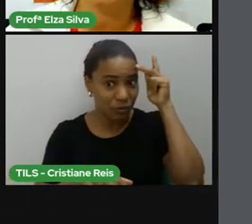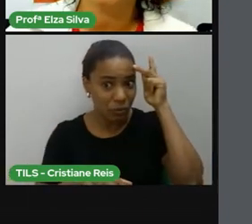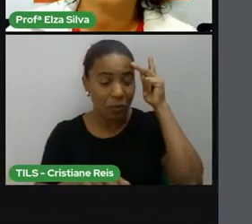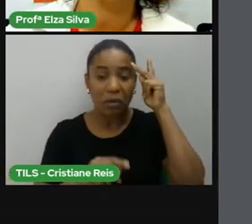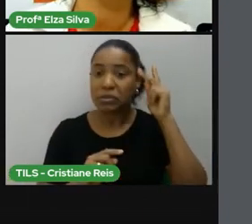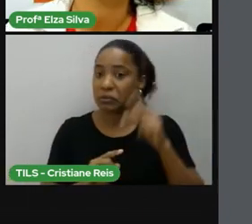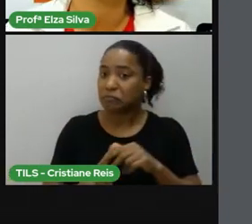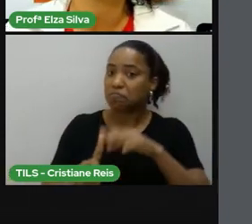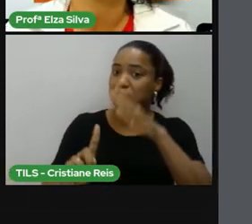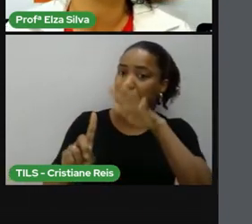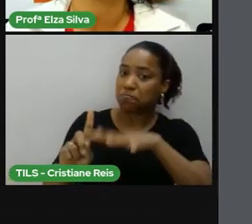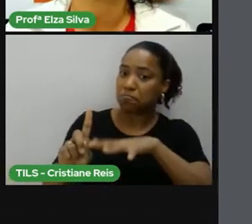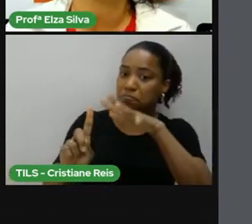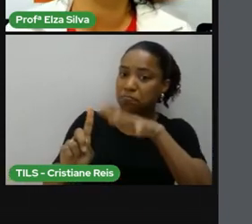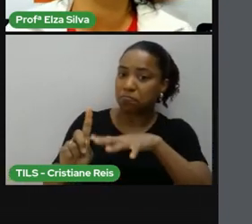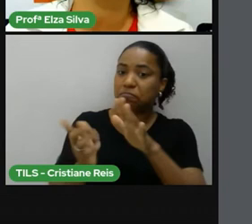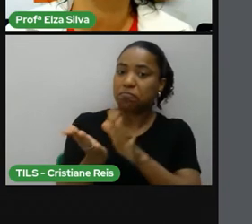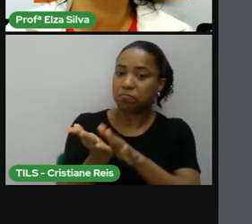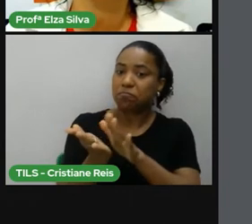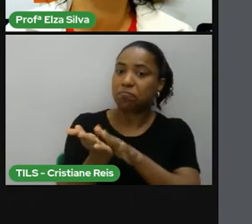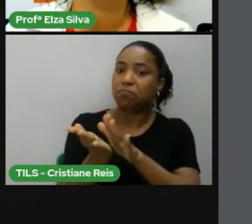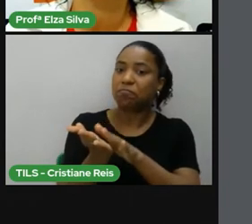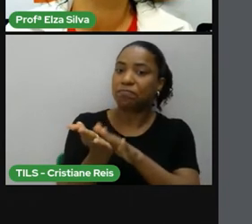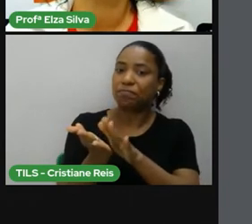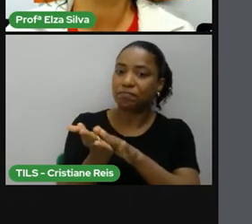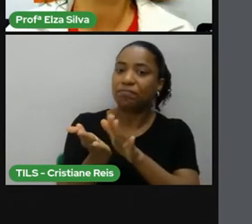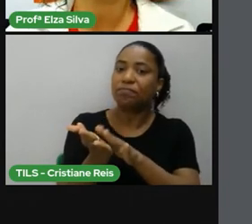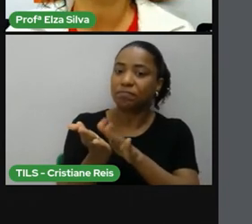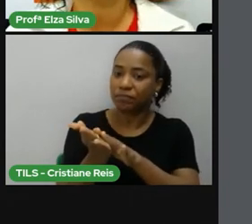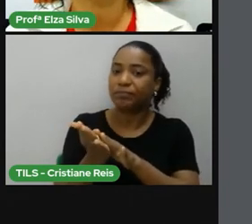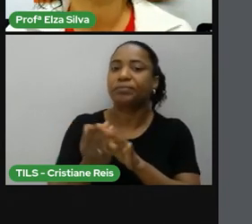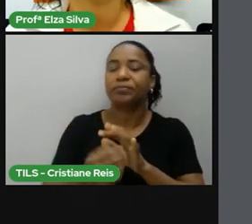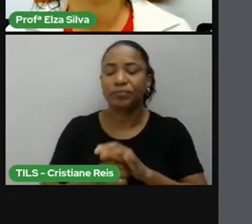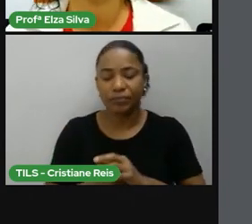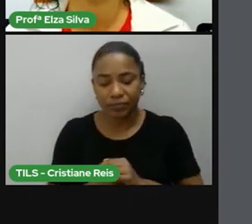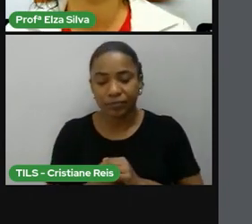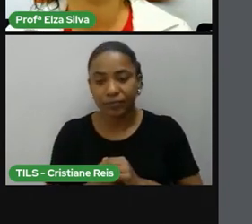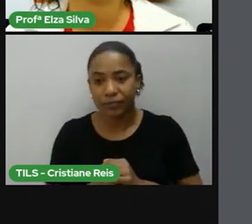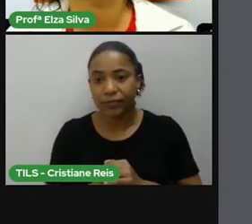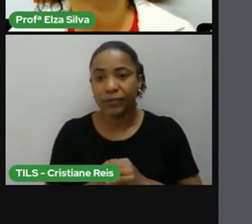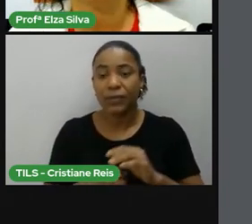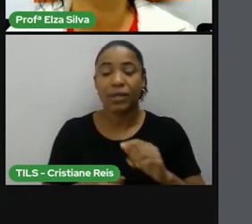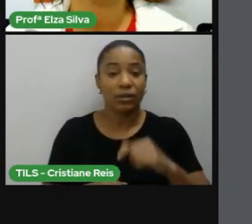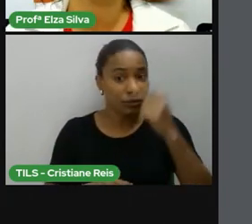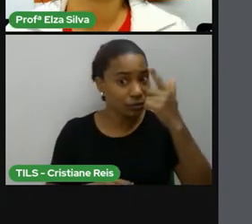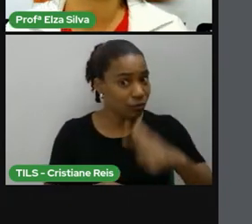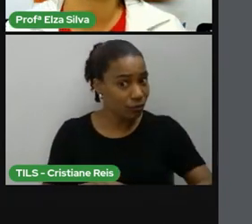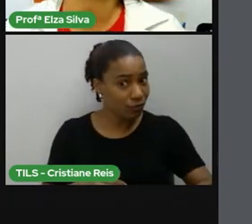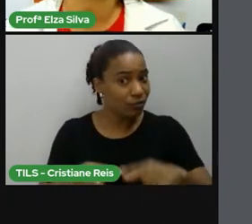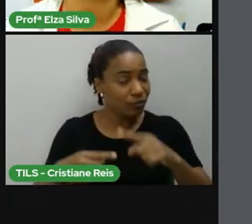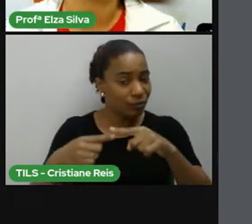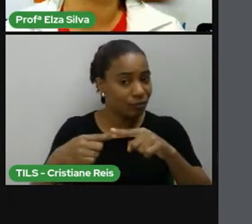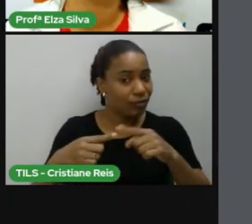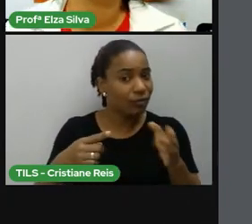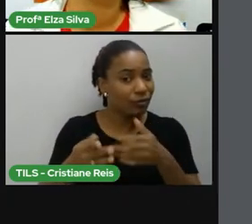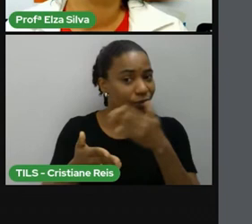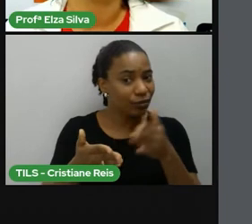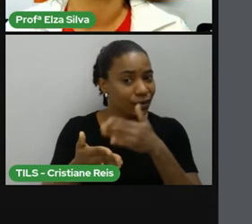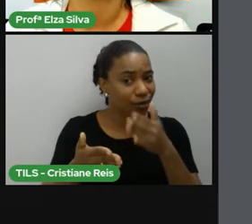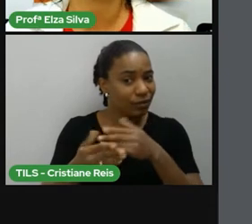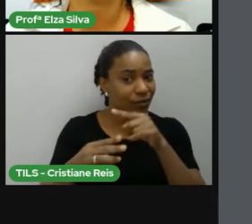repetindo, para que a gente não possa esquecer, principalmente sobre esses três livros que eu destaquei no slide.